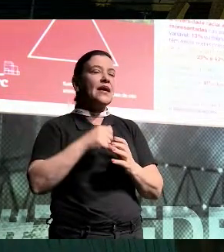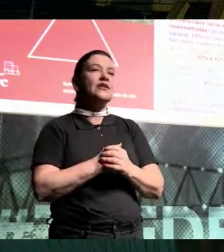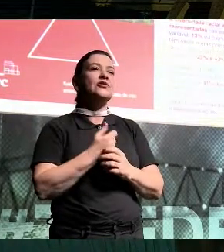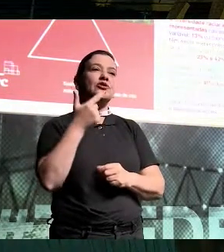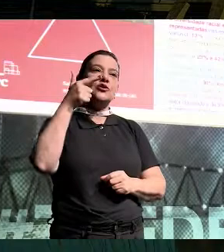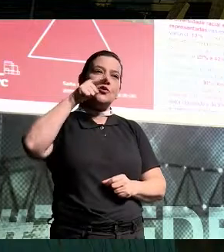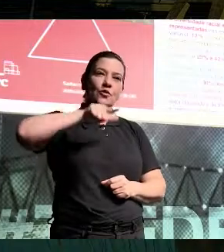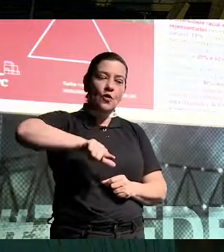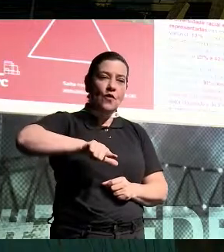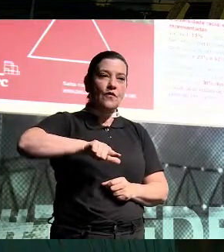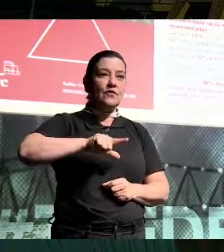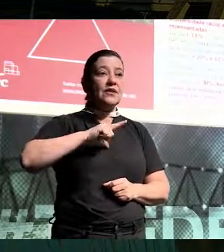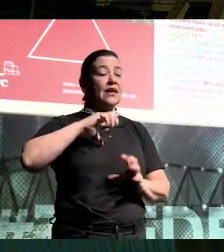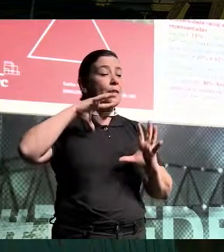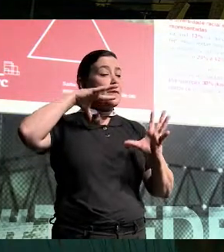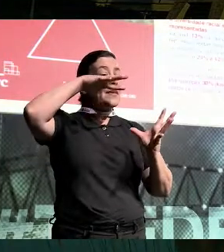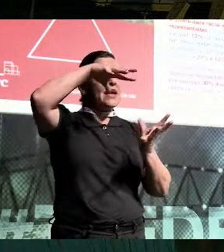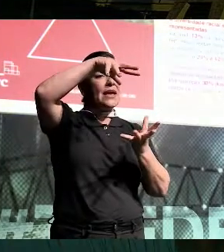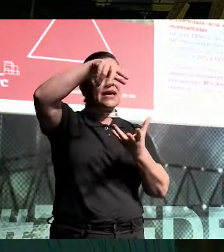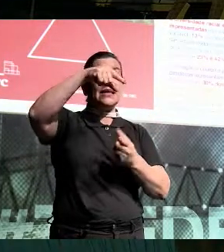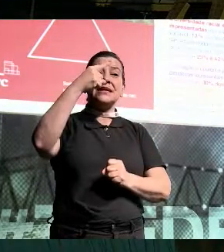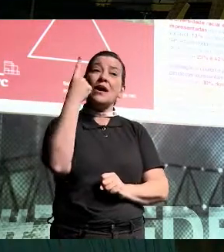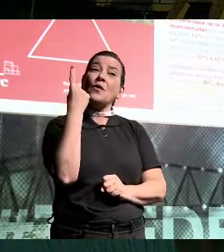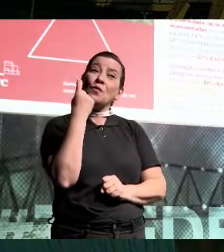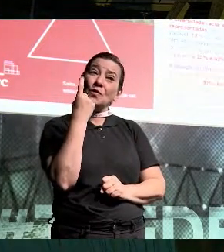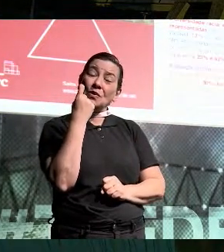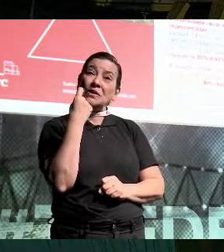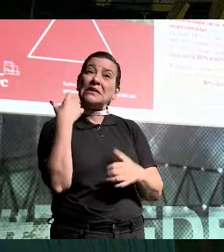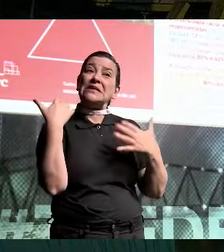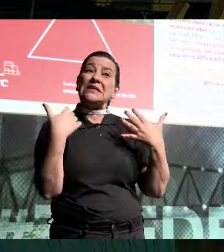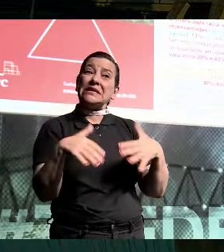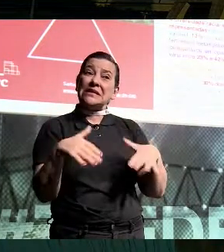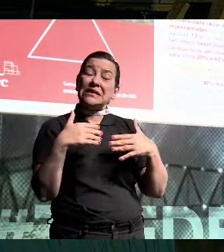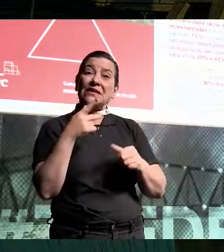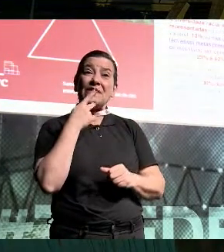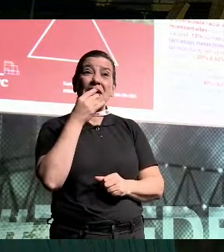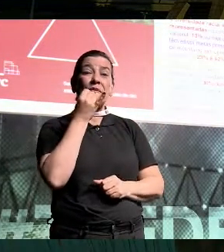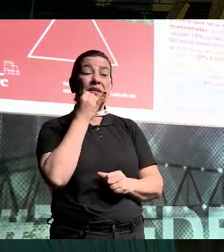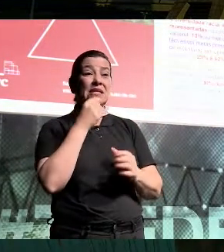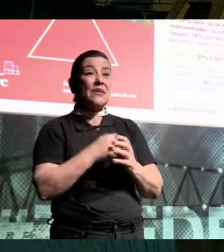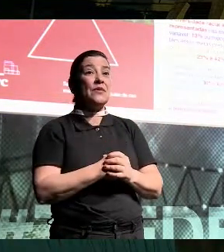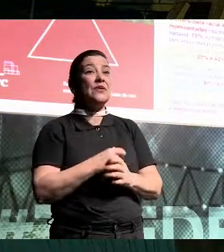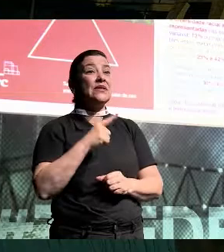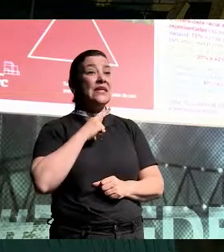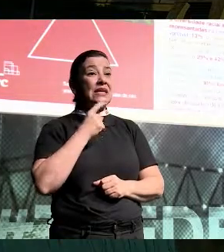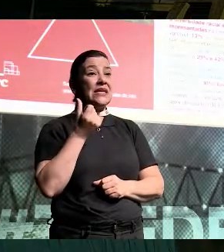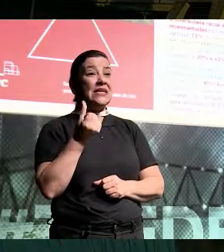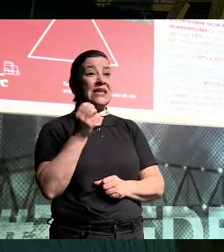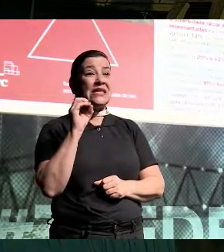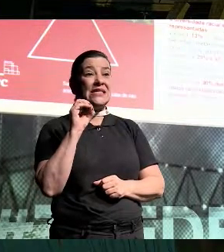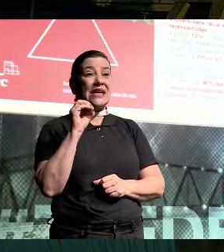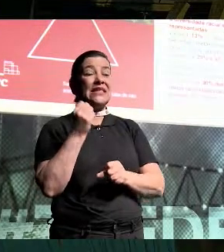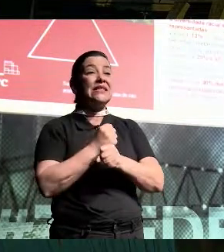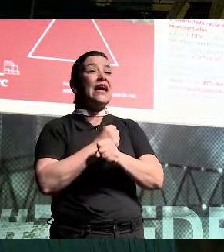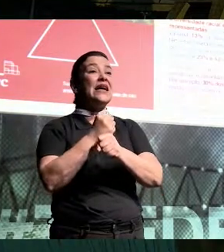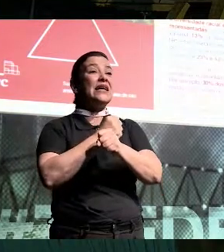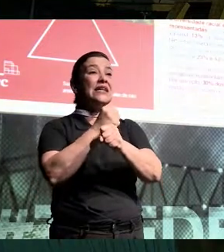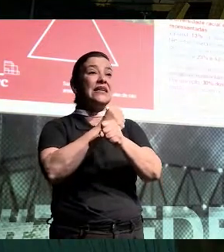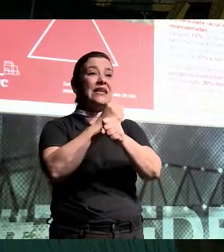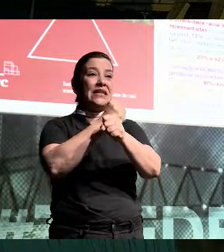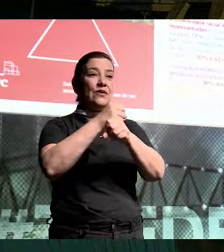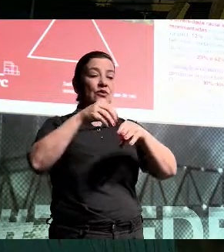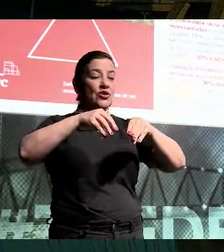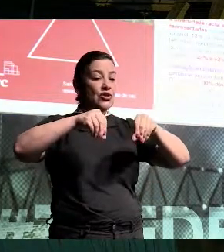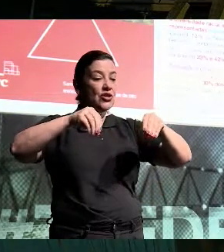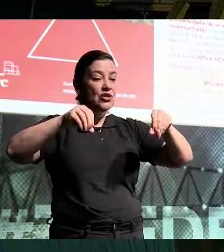de novo, a gente tem um planeta só. Tem alguns números bem alarmantes que dizem que, por exemplo, a gente tem 60 anos só de solo